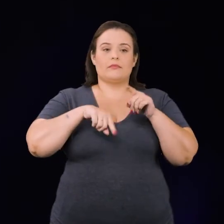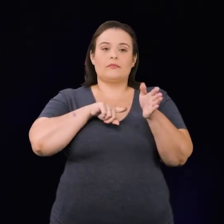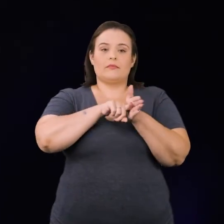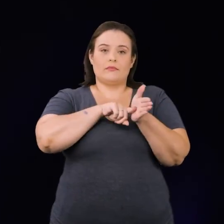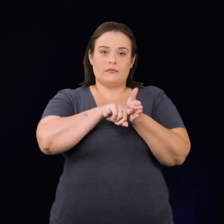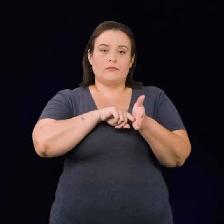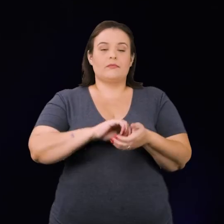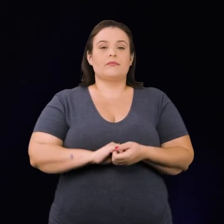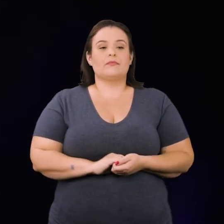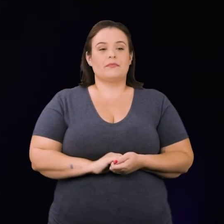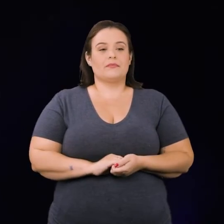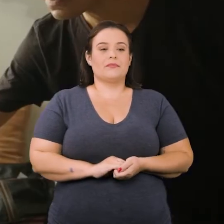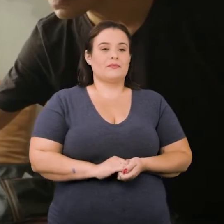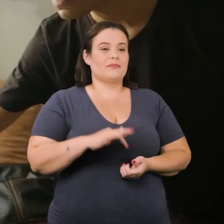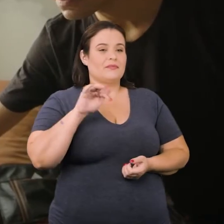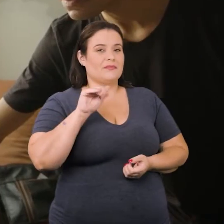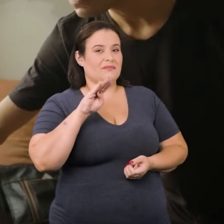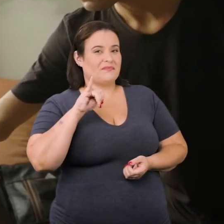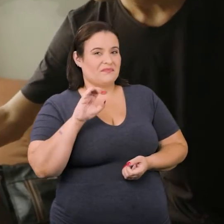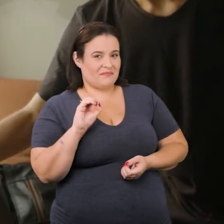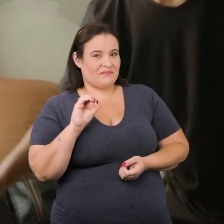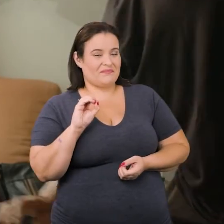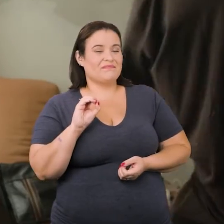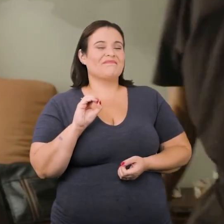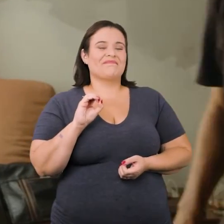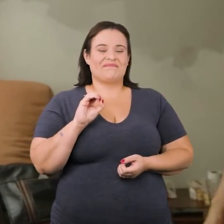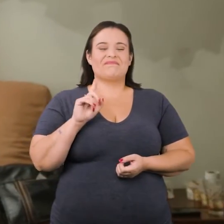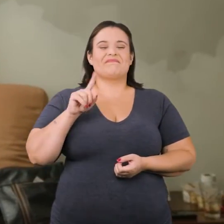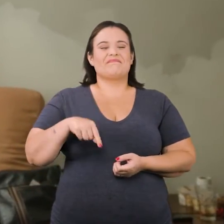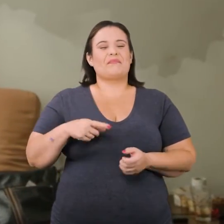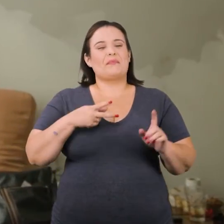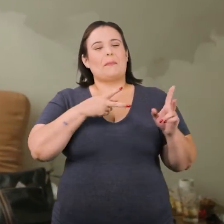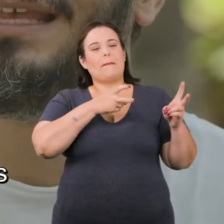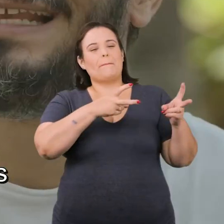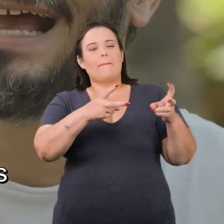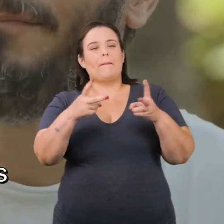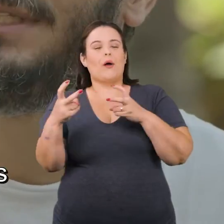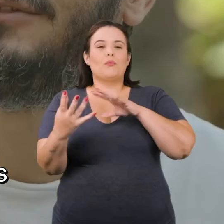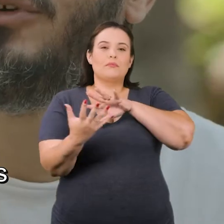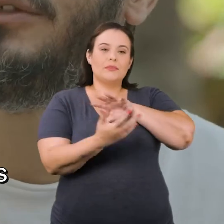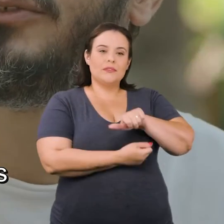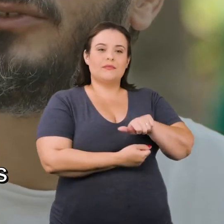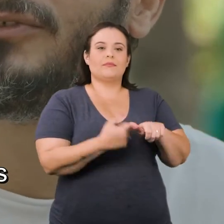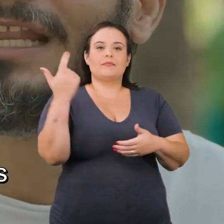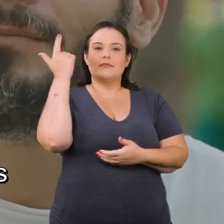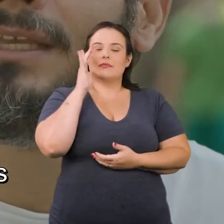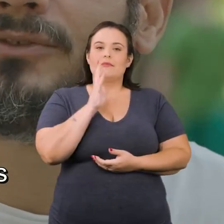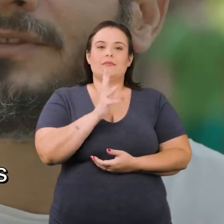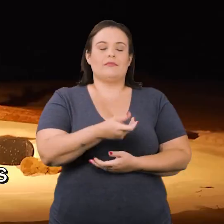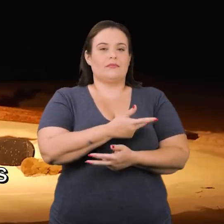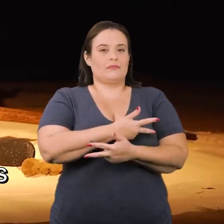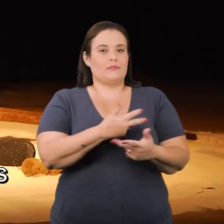objeto de pesquisa. Fábio Vidal é uma antena apontada para o mundo. Ele capta todos os